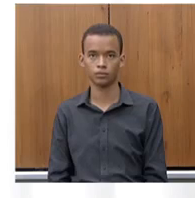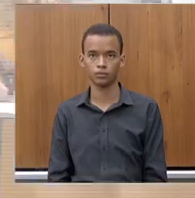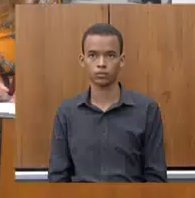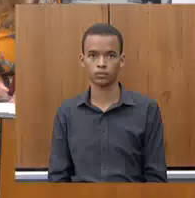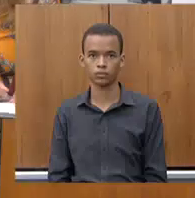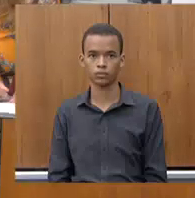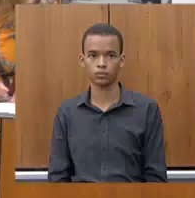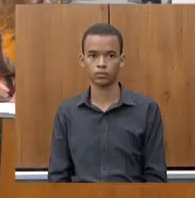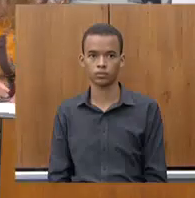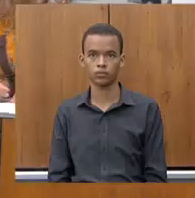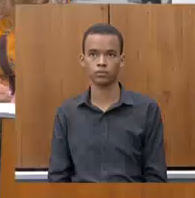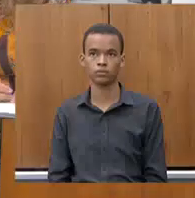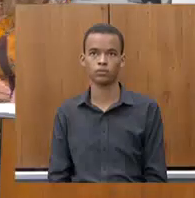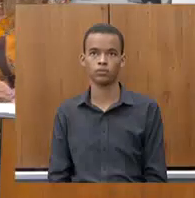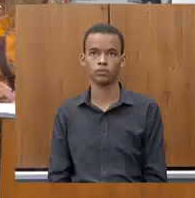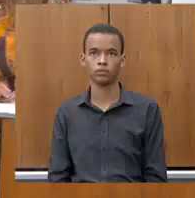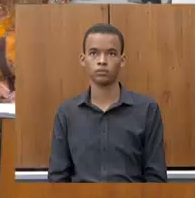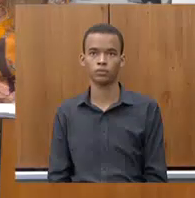Pode passar?